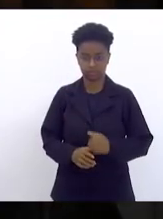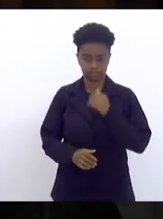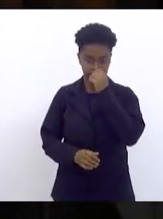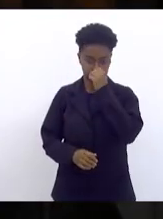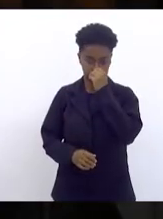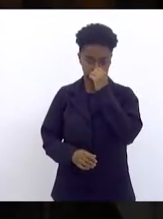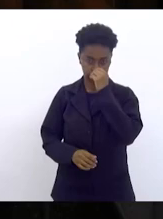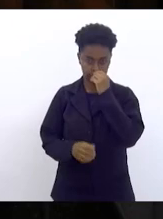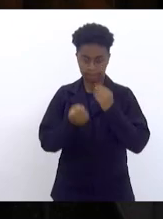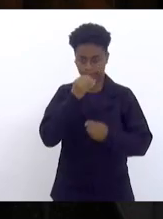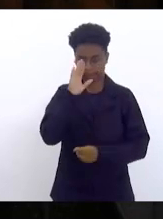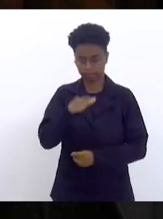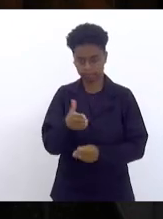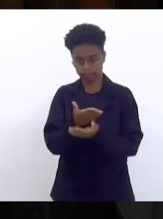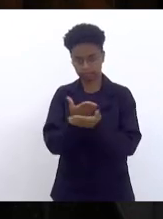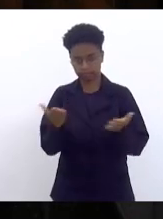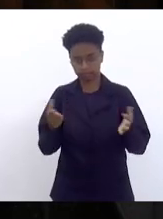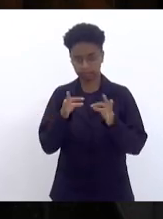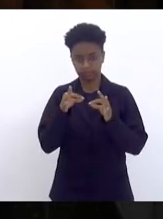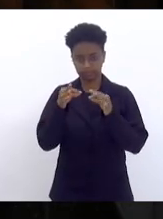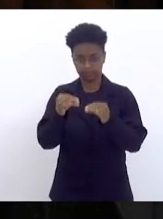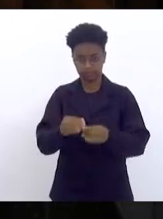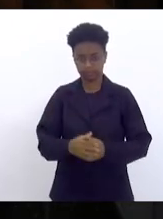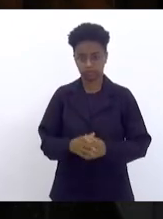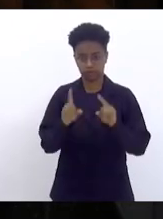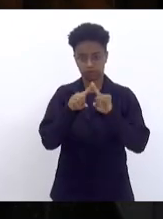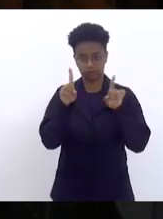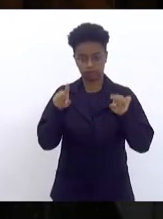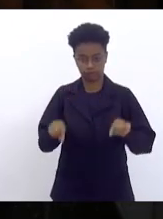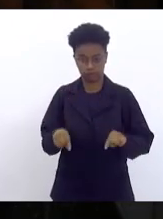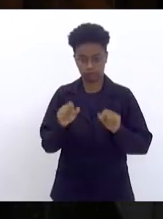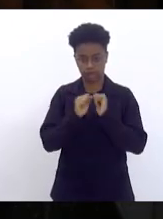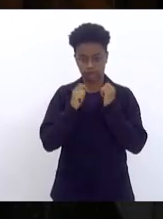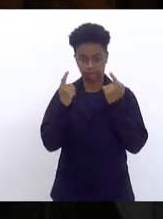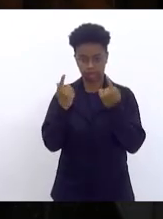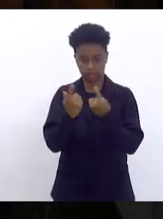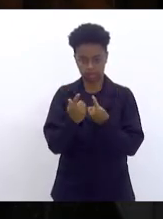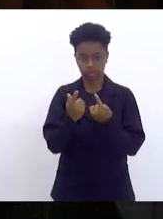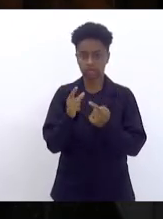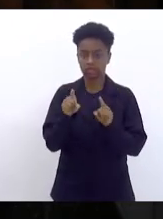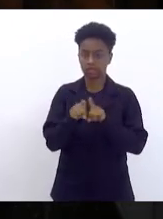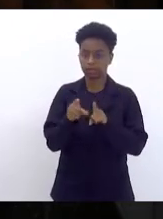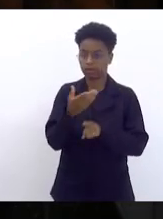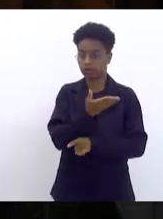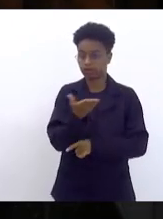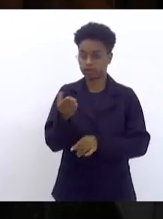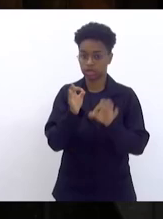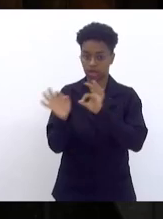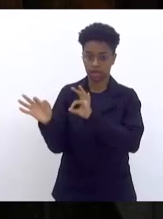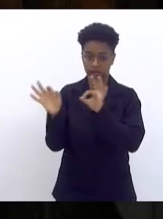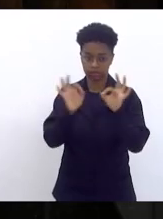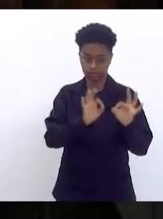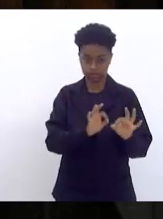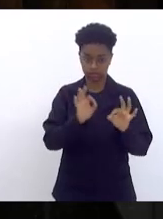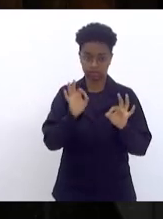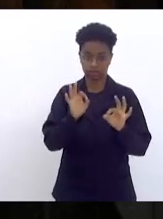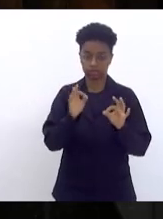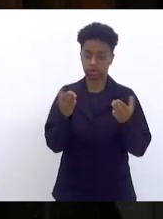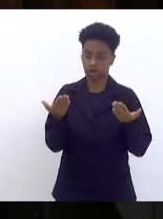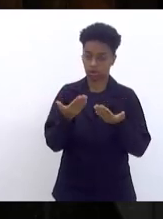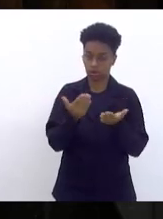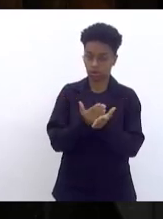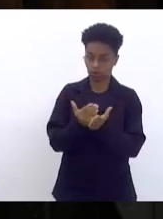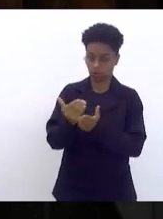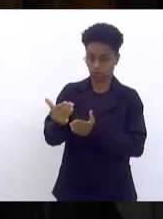Boa tarde a todos funcionários da Alerj, todos vocês que nos assistem nesse expediente